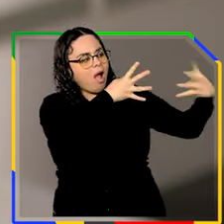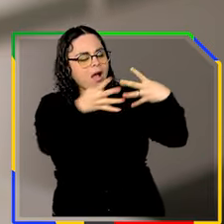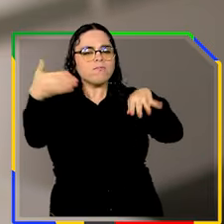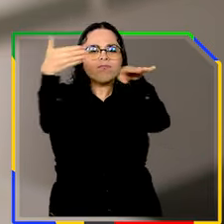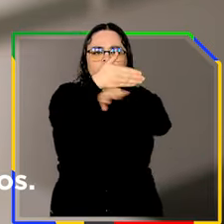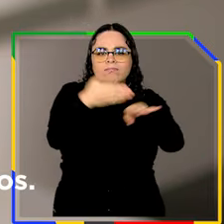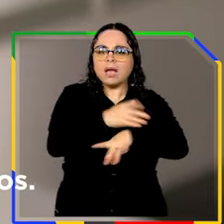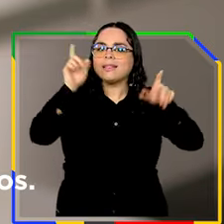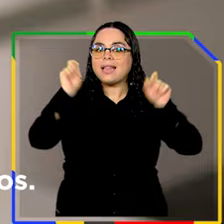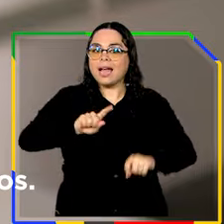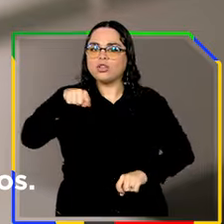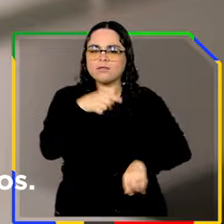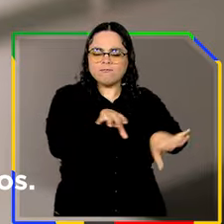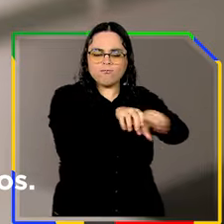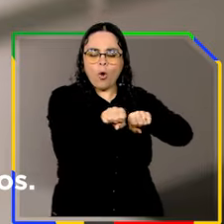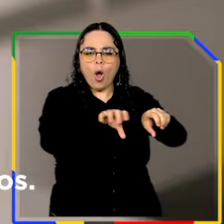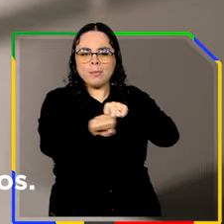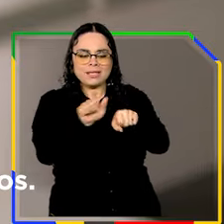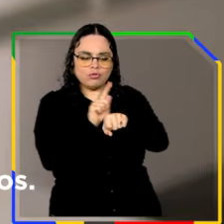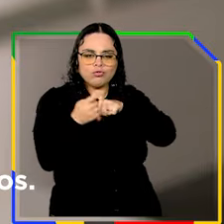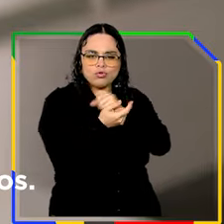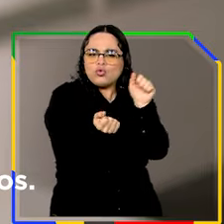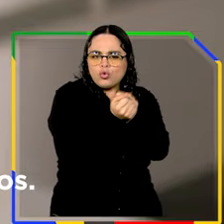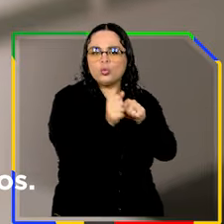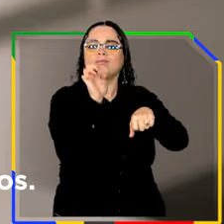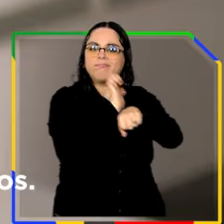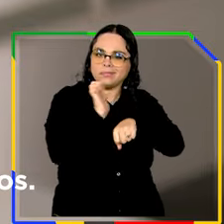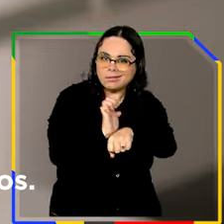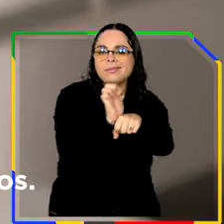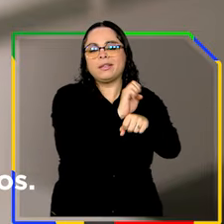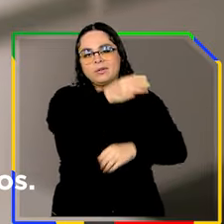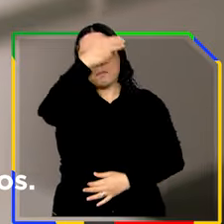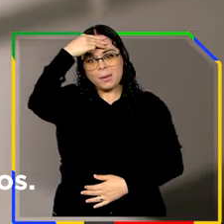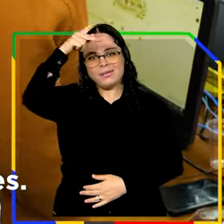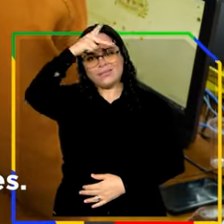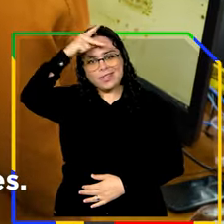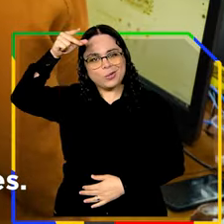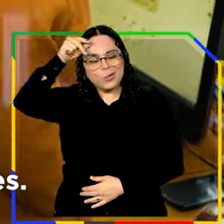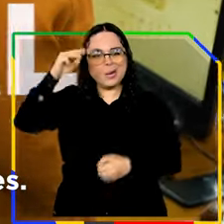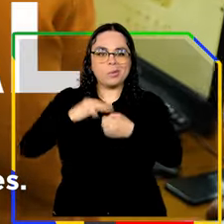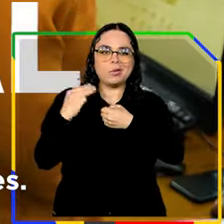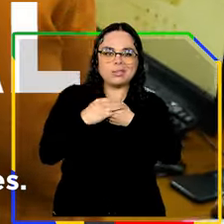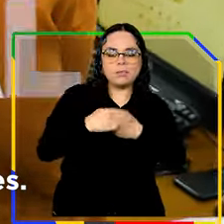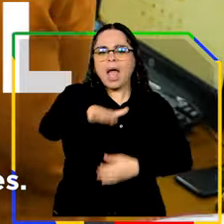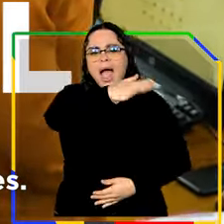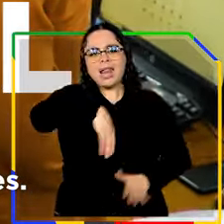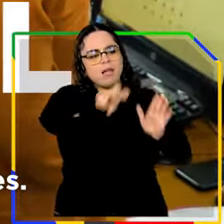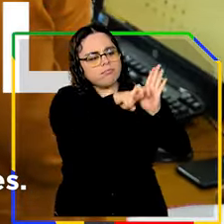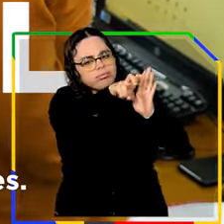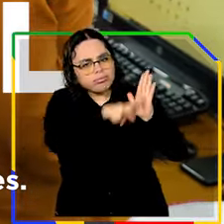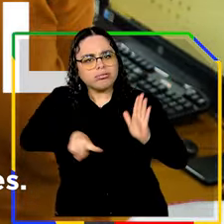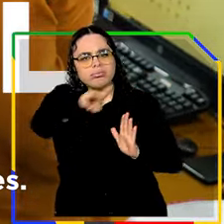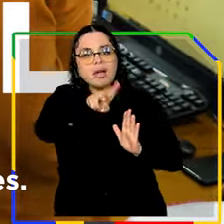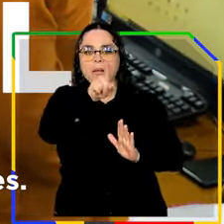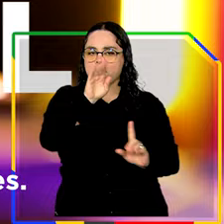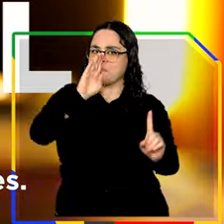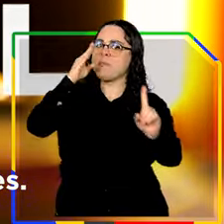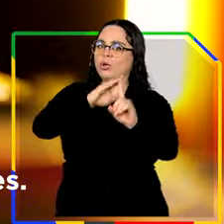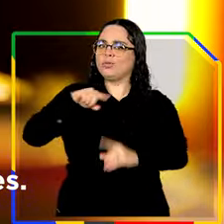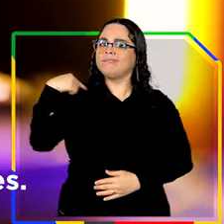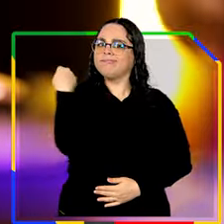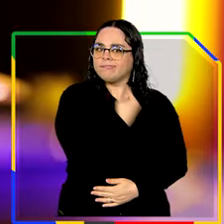e participação, iremos qualificar a gestão junto aos Estados e municípios. A indústria do audiovisual é uma das nossas